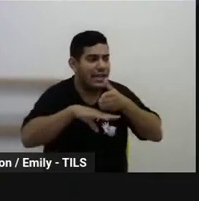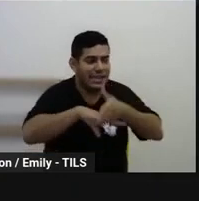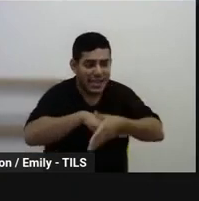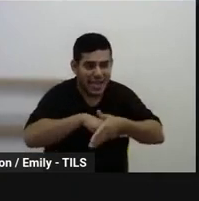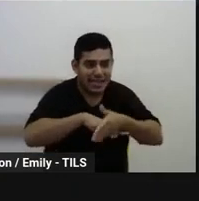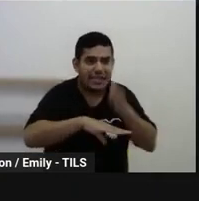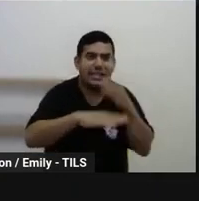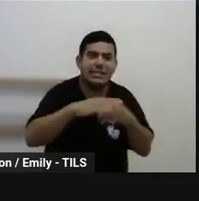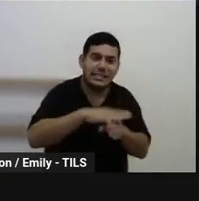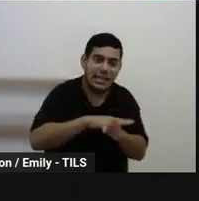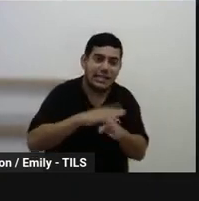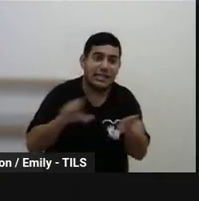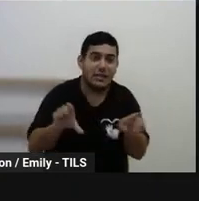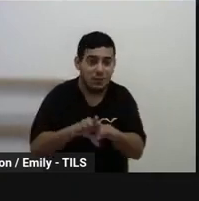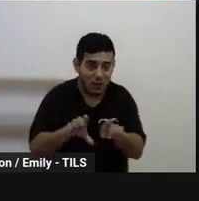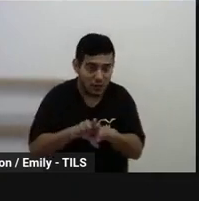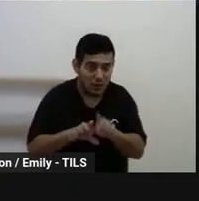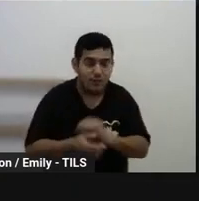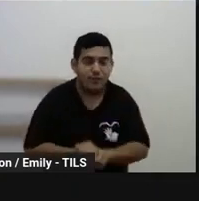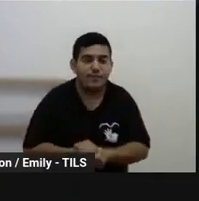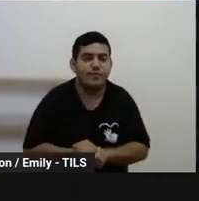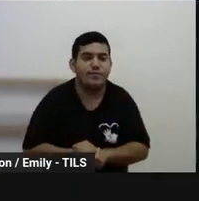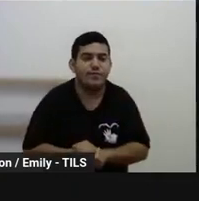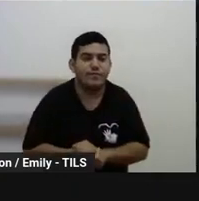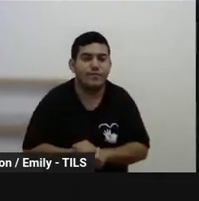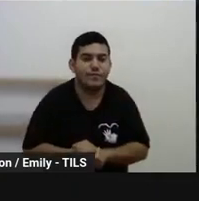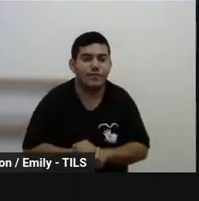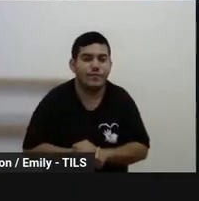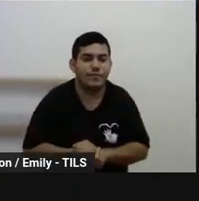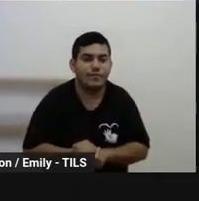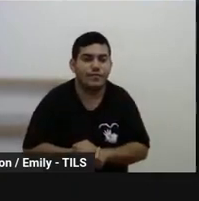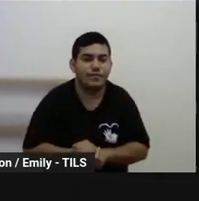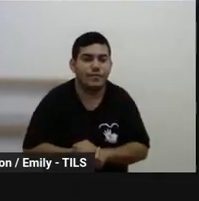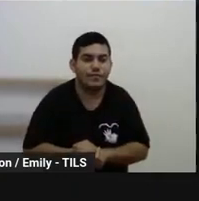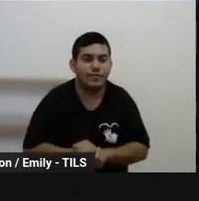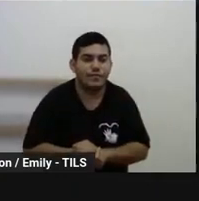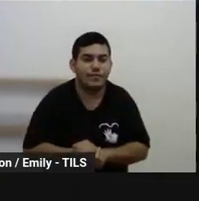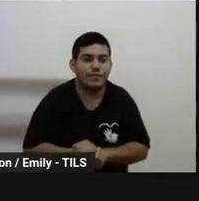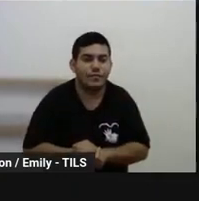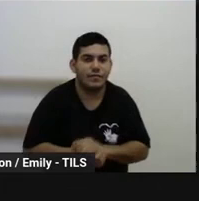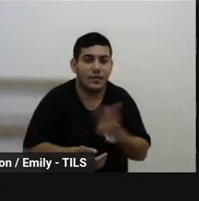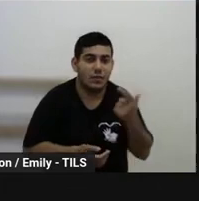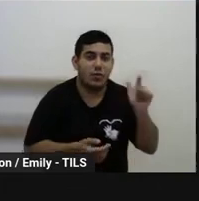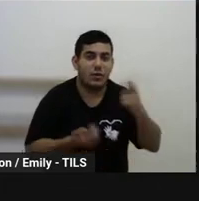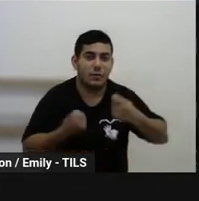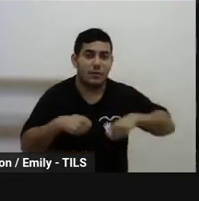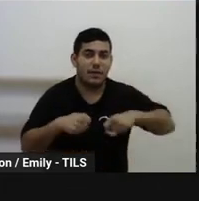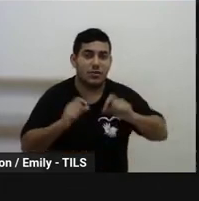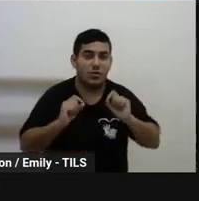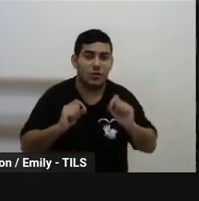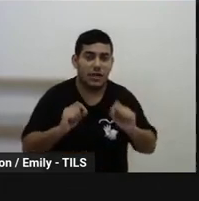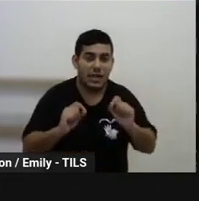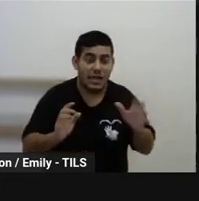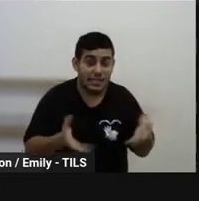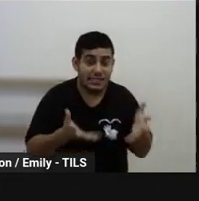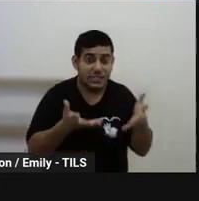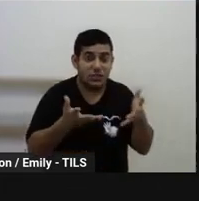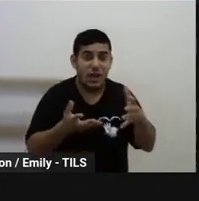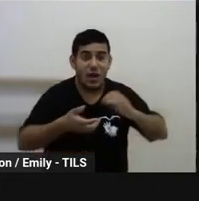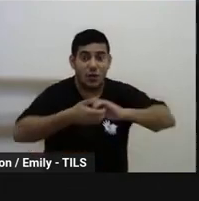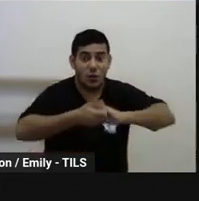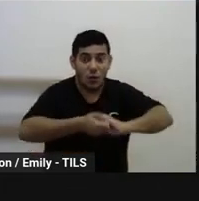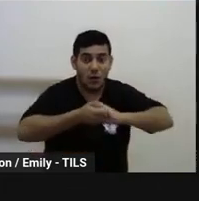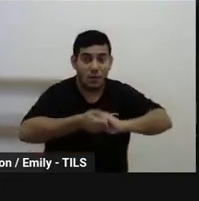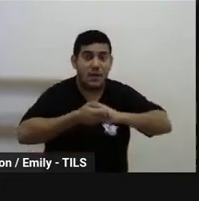organizar conforme a sua realidade e necessidade, tá? Uma outra possibilidade é incentivar os cumprimentos no